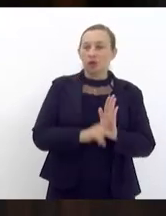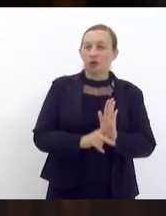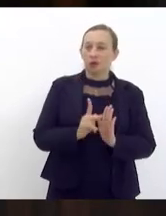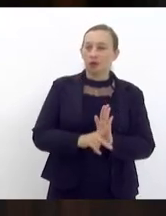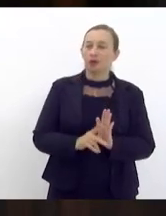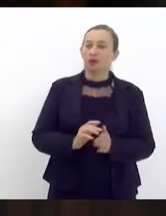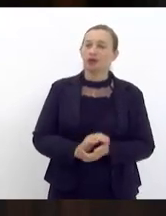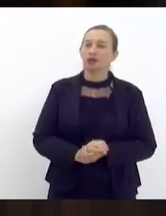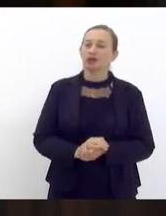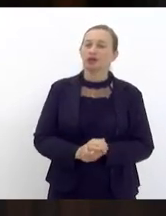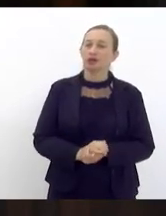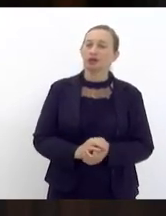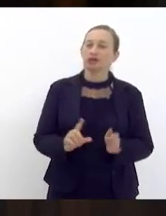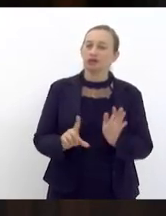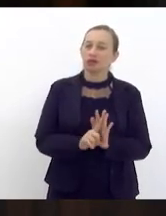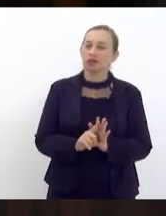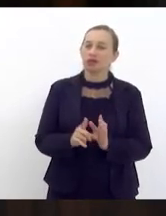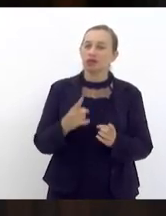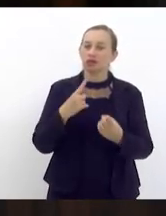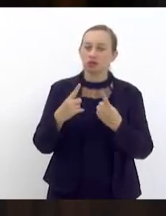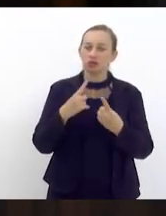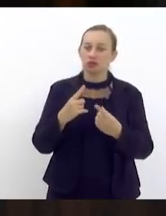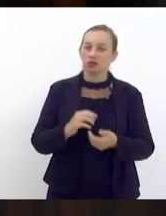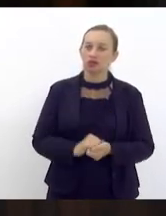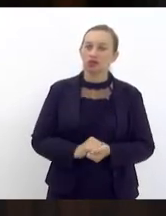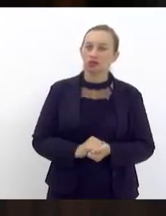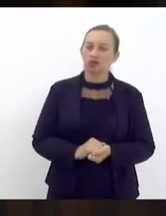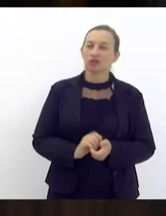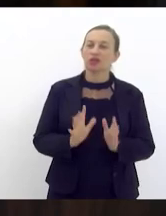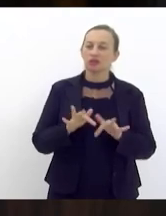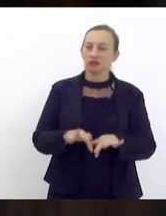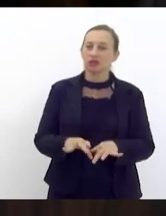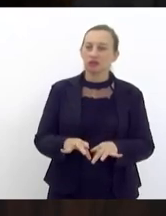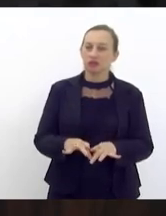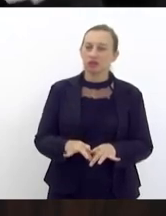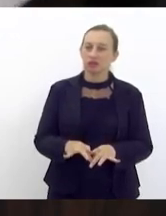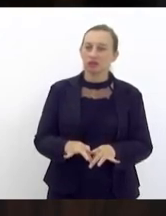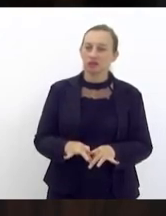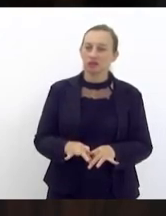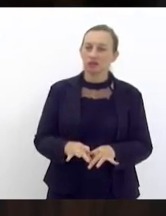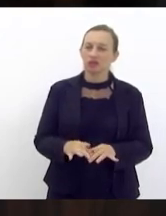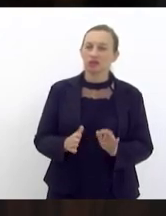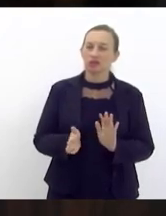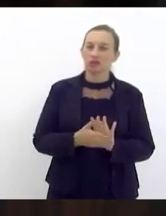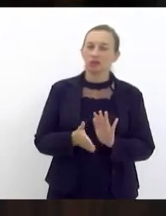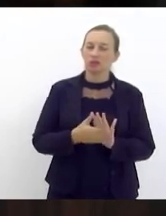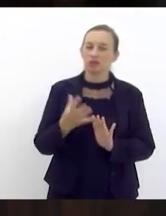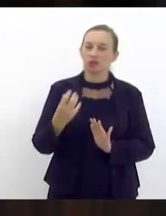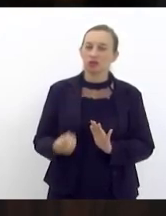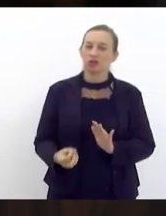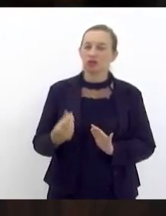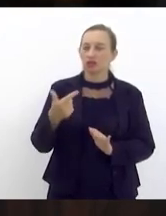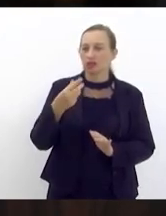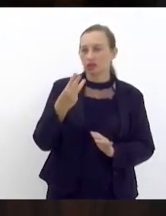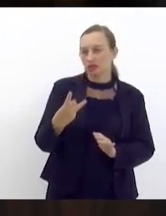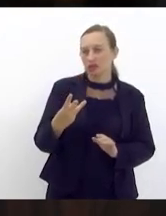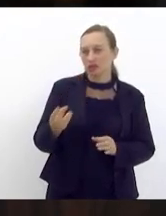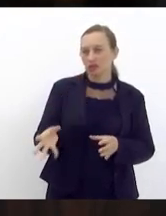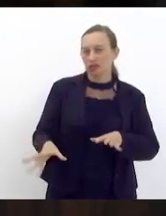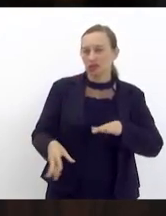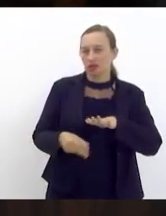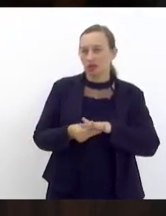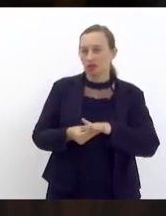de lei que não queira discutir encerrado a discussão a presente proposta recebeu três emendas